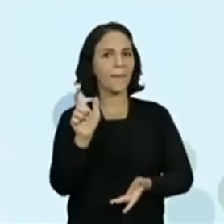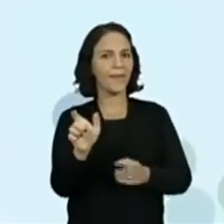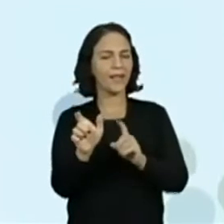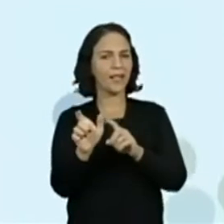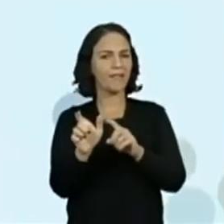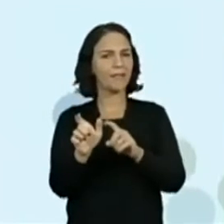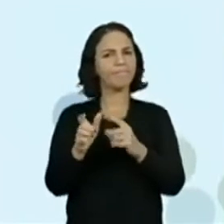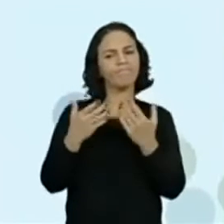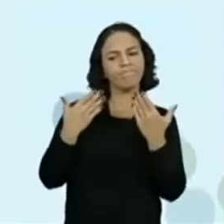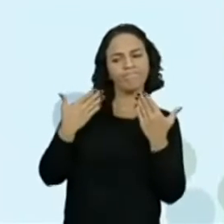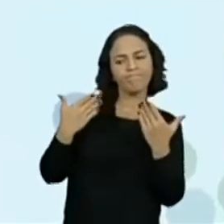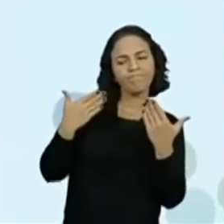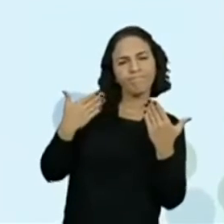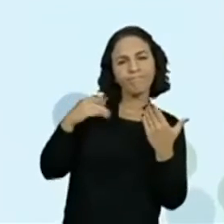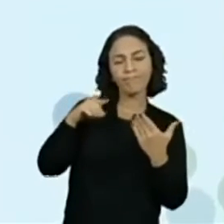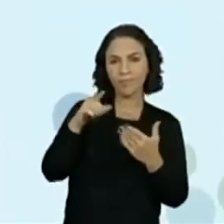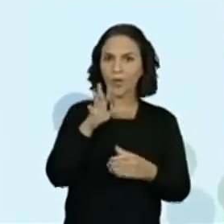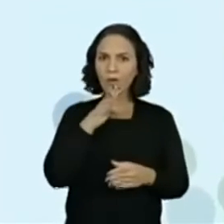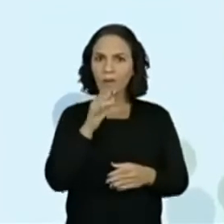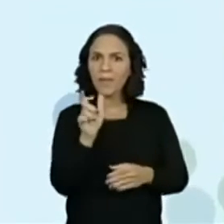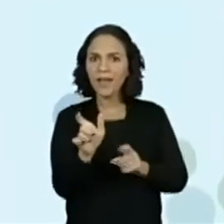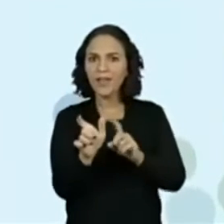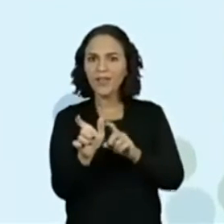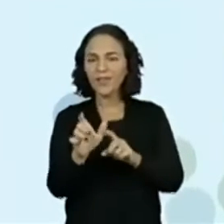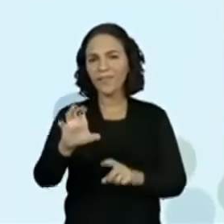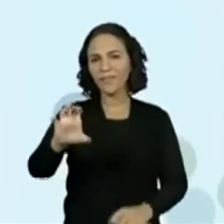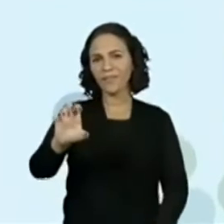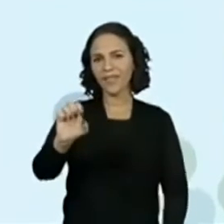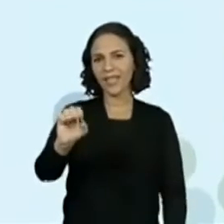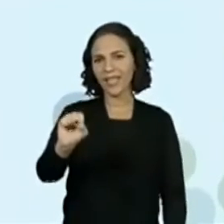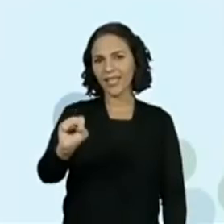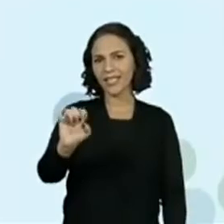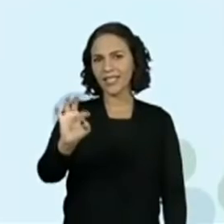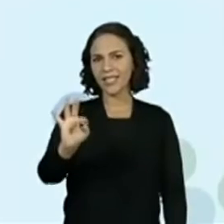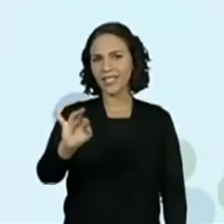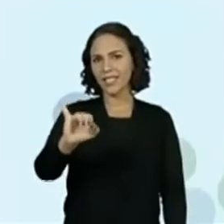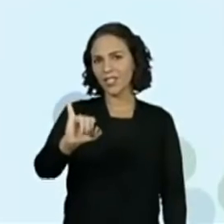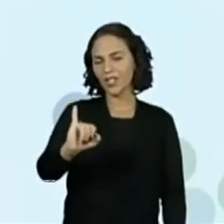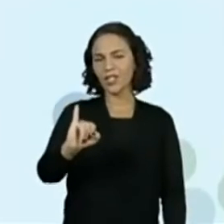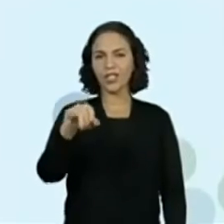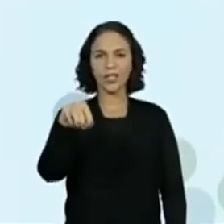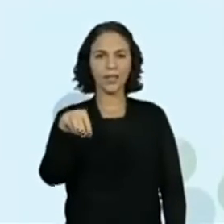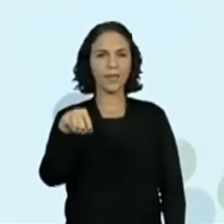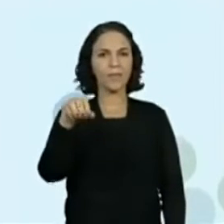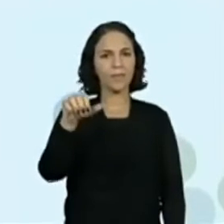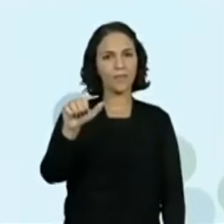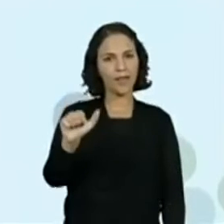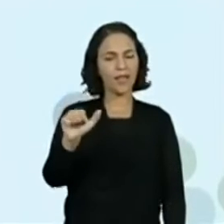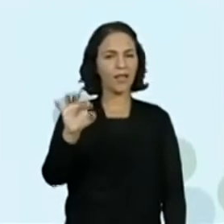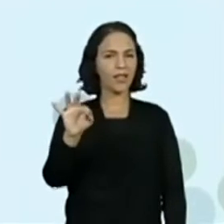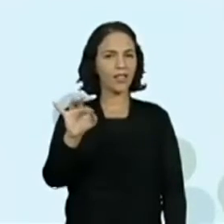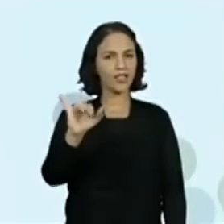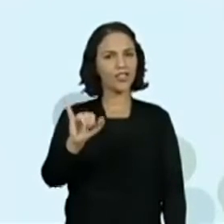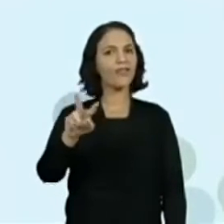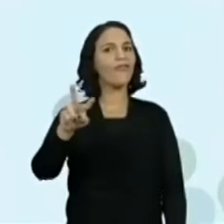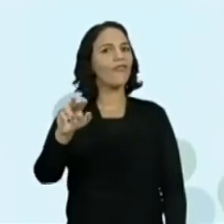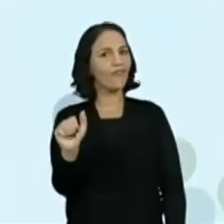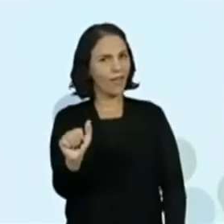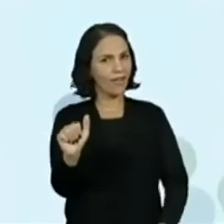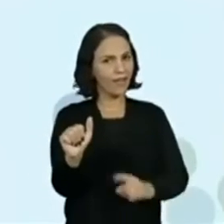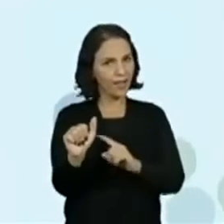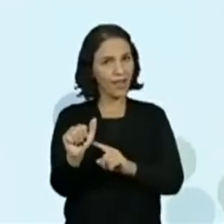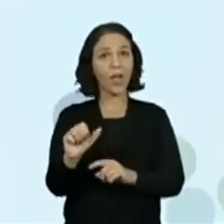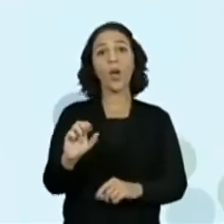estimar. Vocês já conhecem? Ou estimativa? Vocês já conheciam essa palavra?